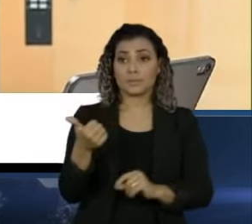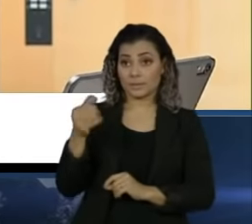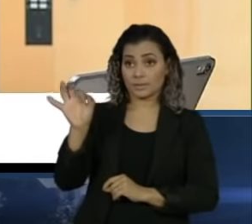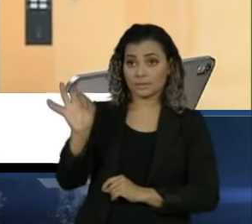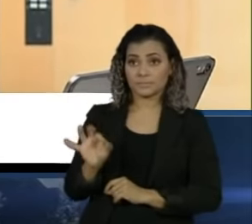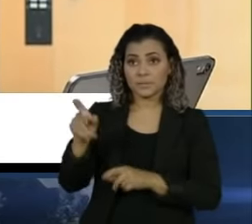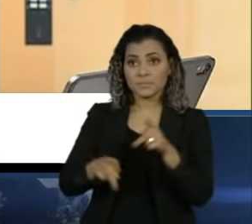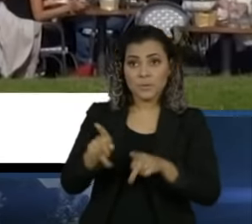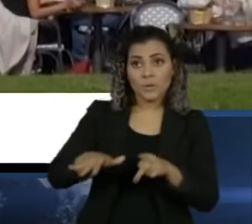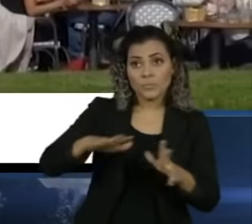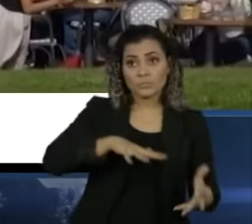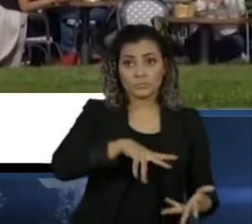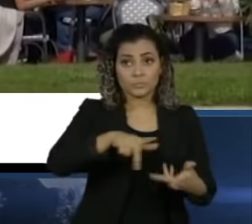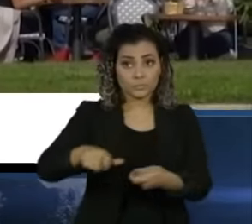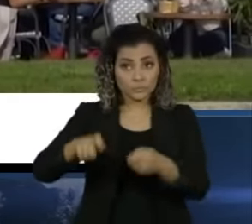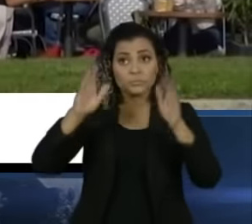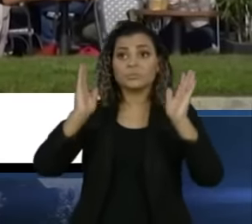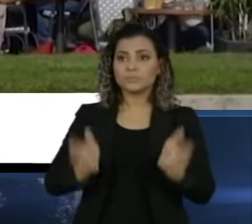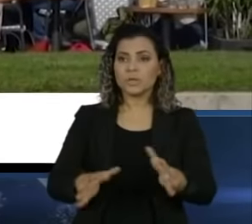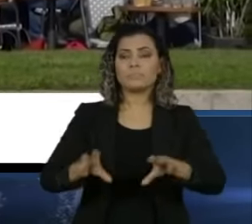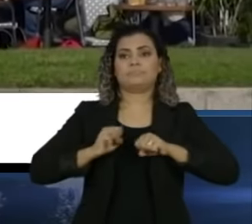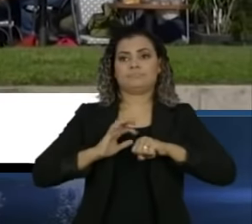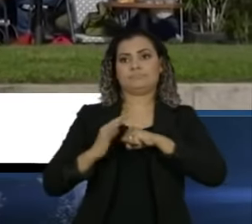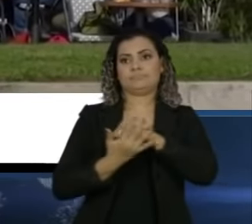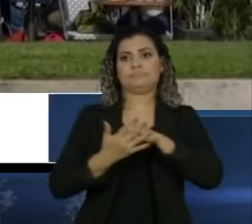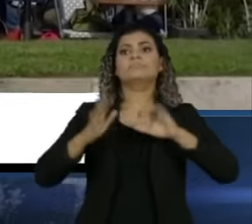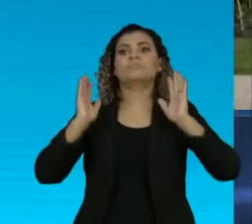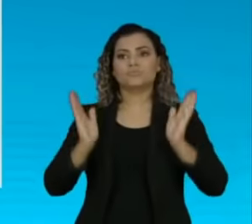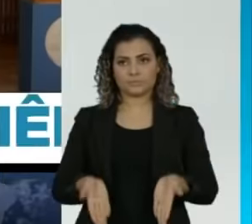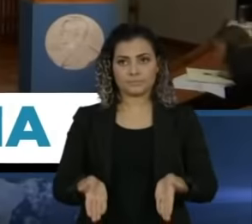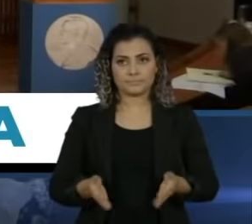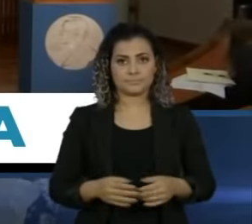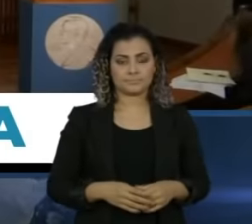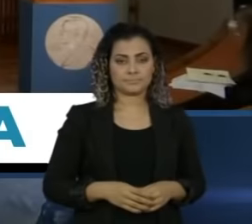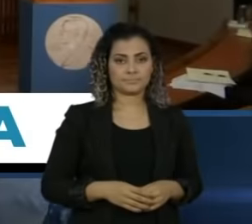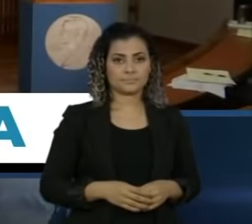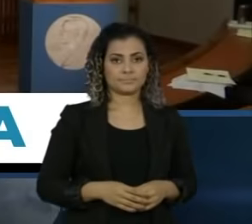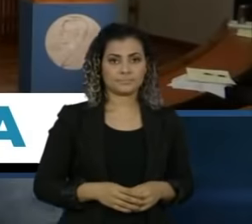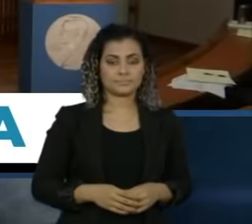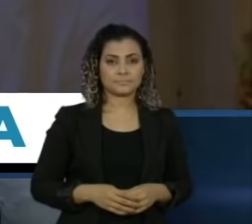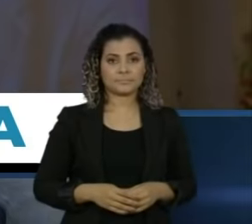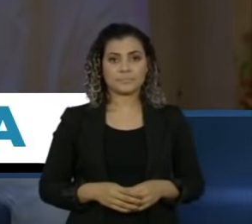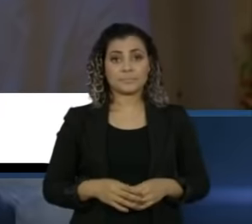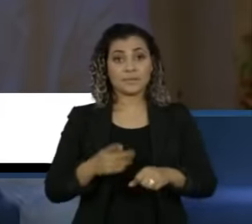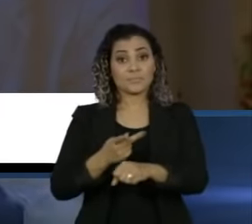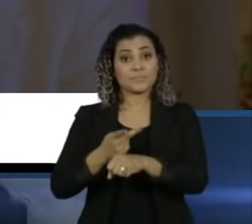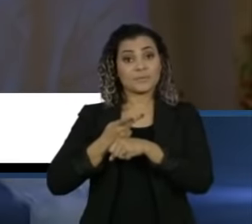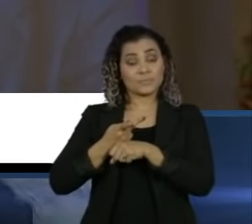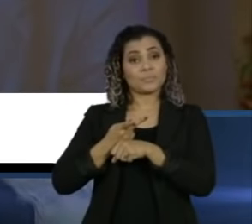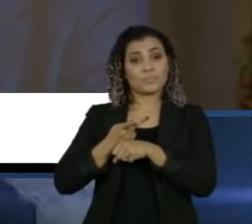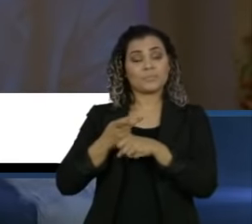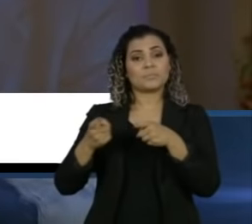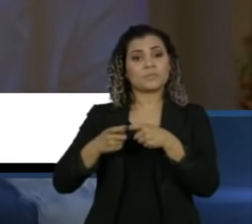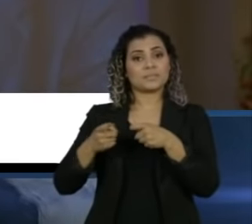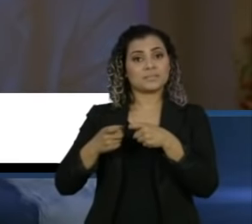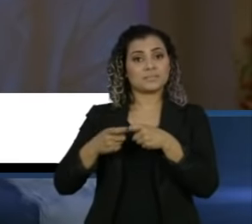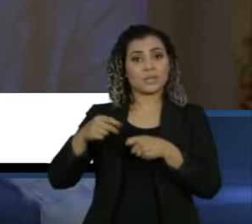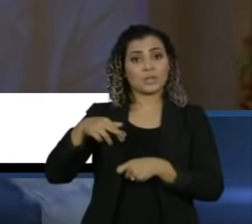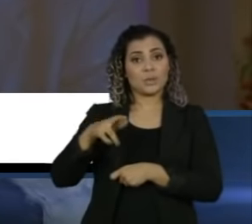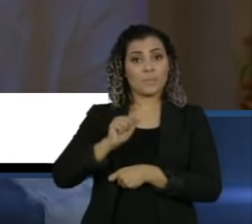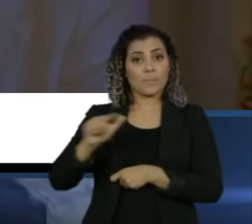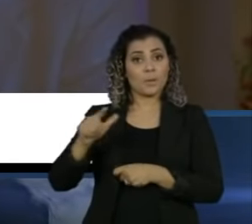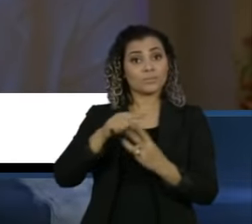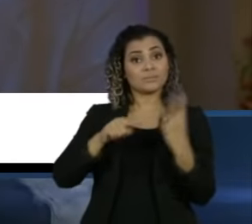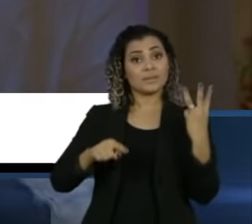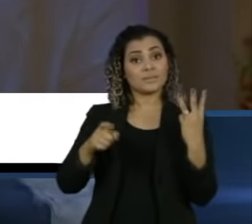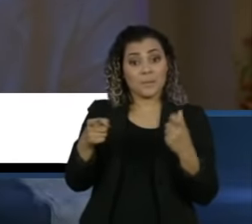da população mundial já contraiu o coronavírus. Nobel de Medicina vai para a trio de médicos